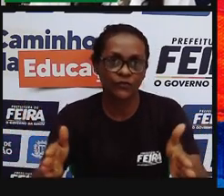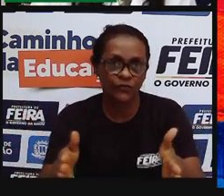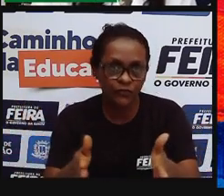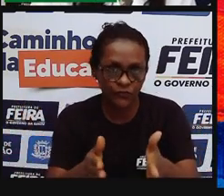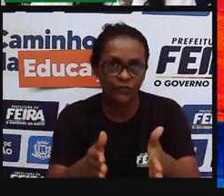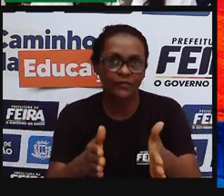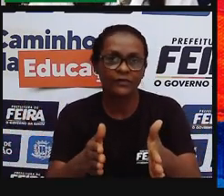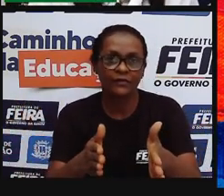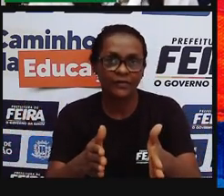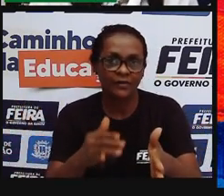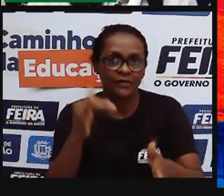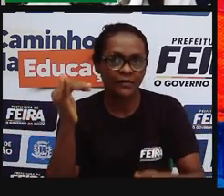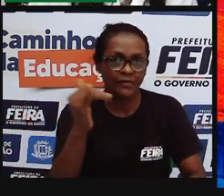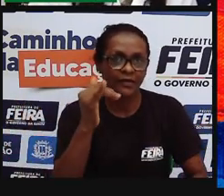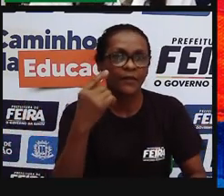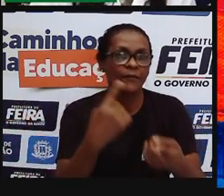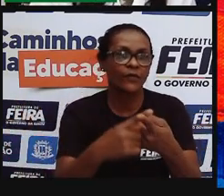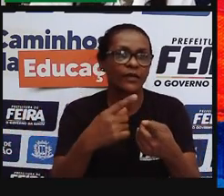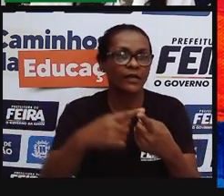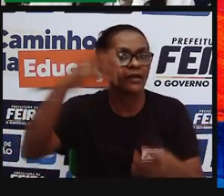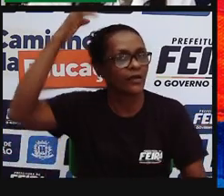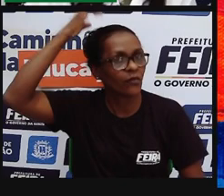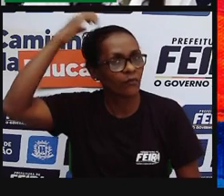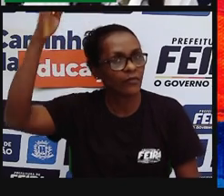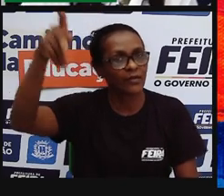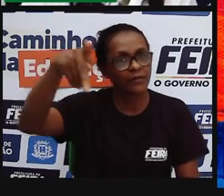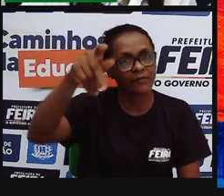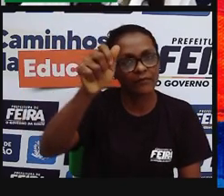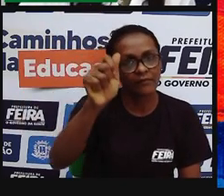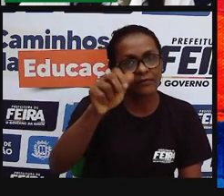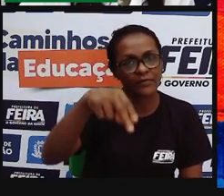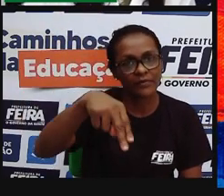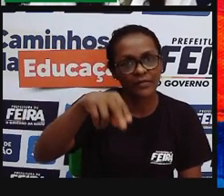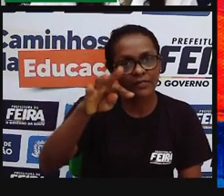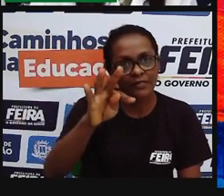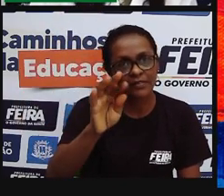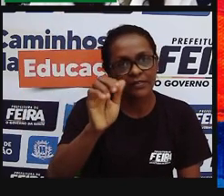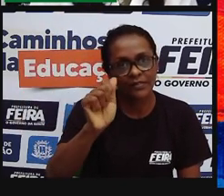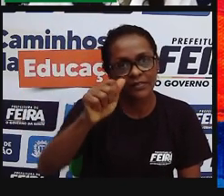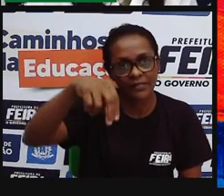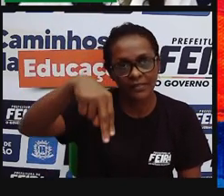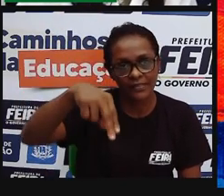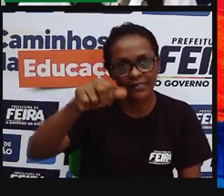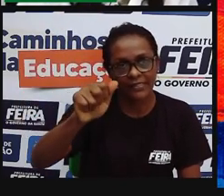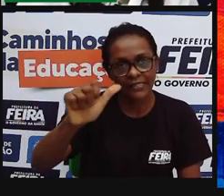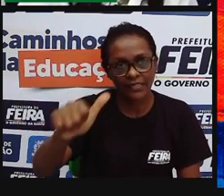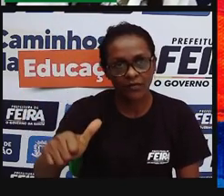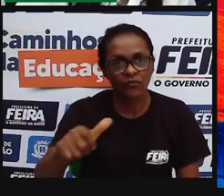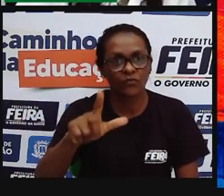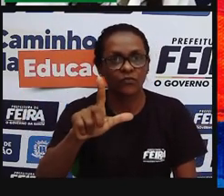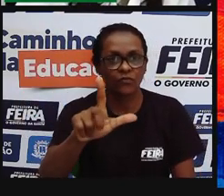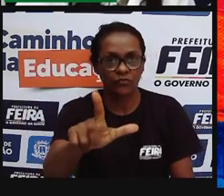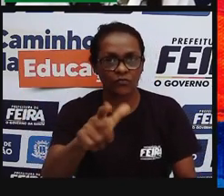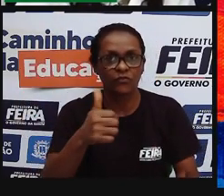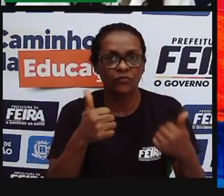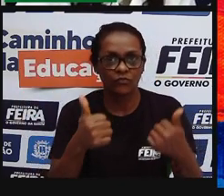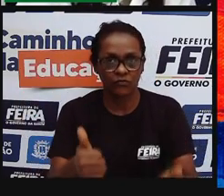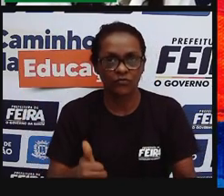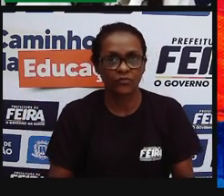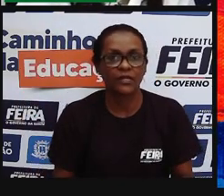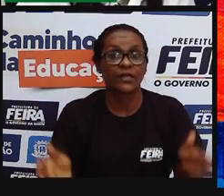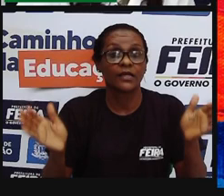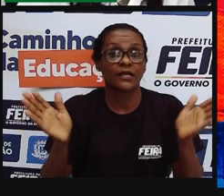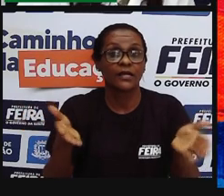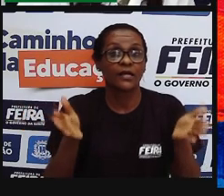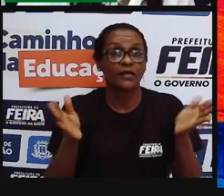que vivem nessa região, eles estejam adaptados a esses regimes dos rios. E aí, alguns dados,